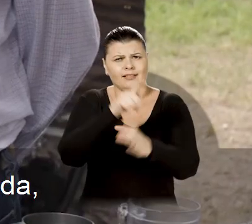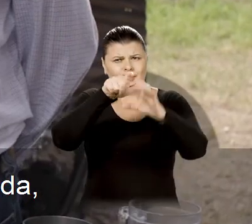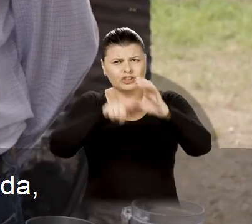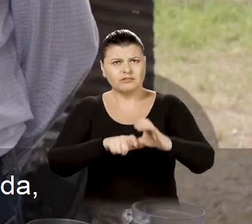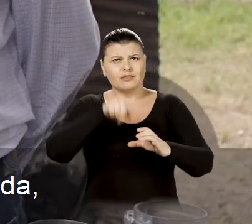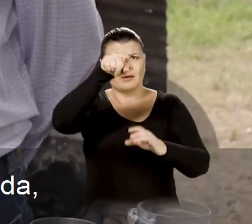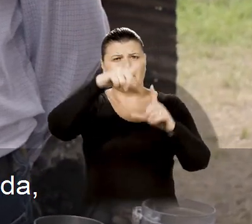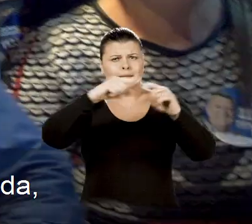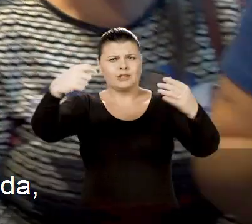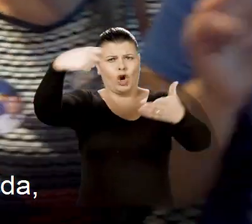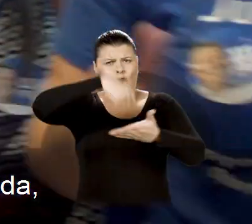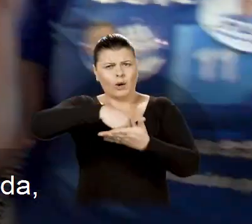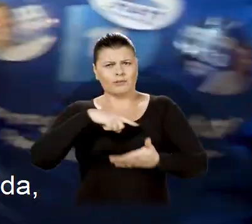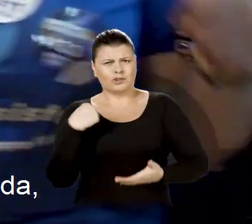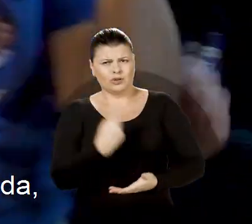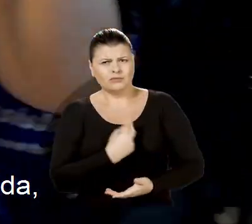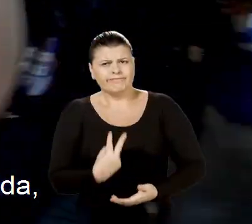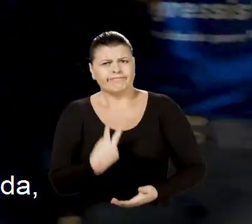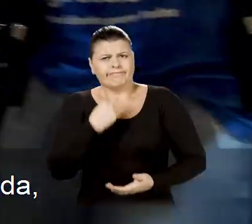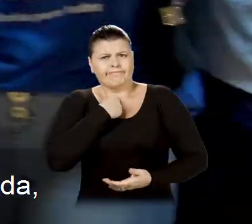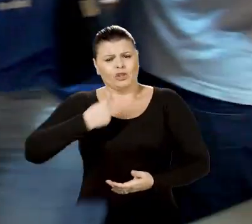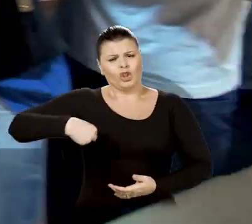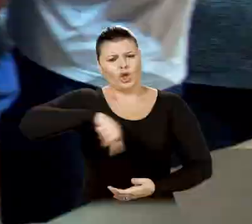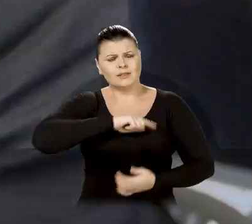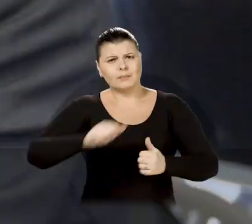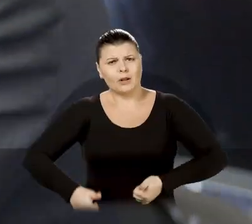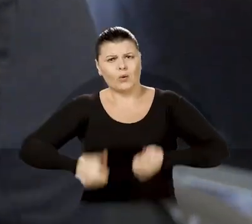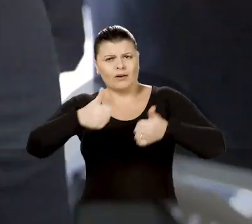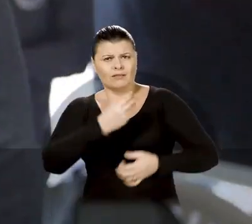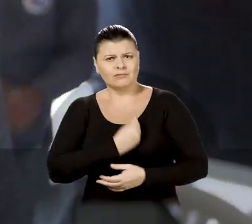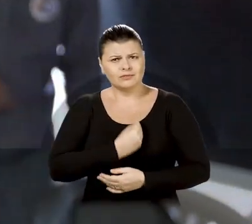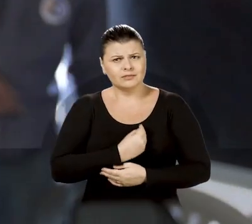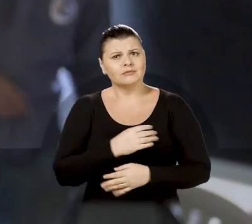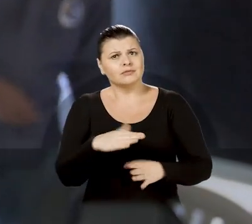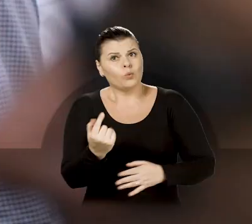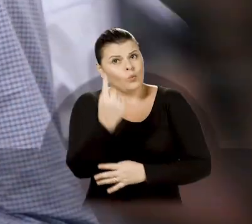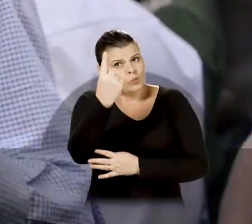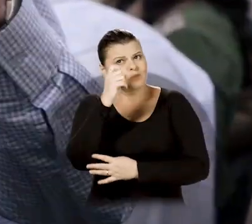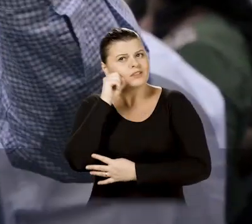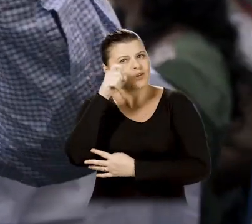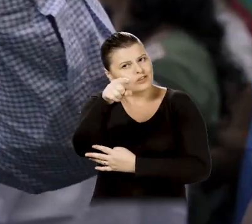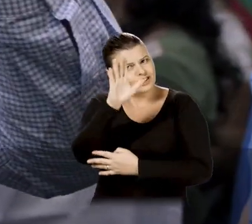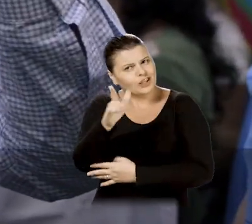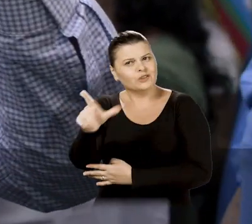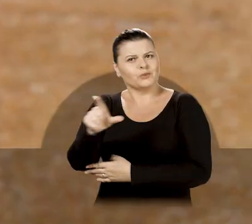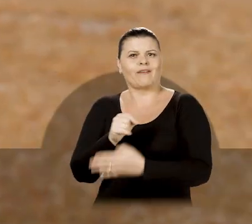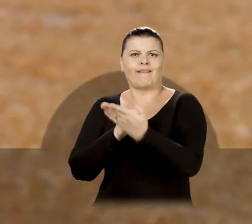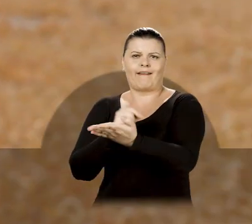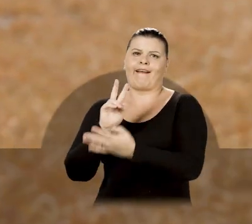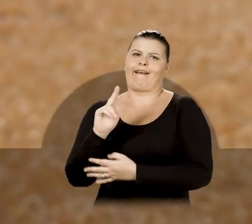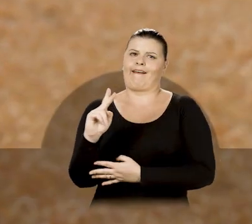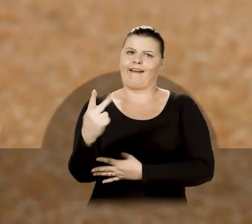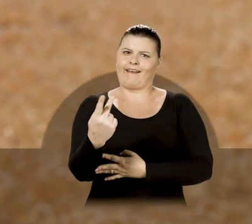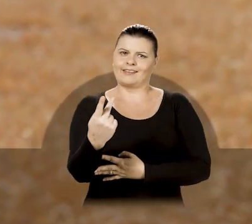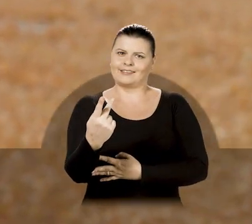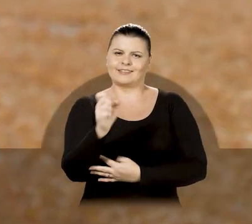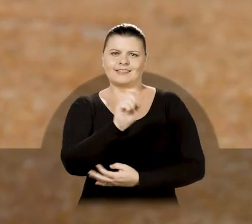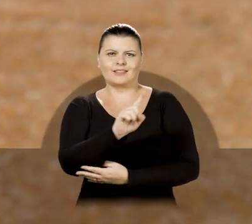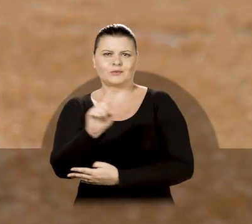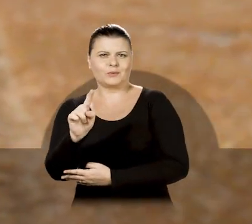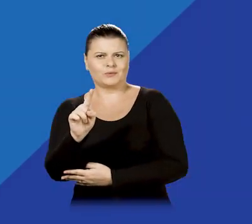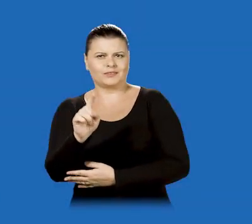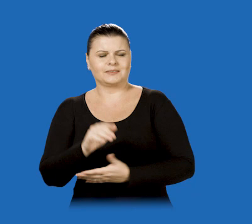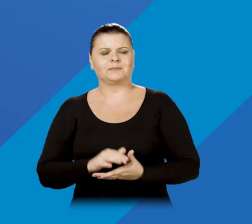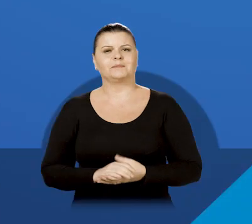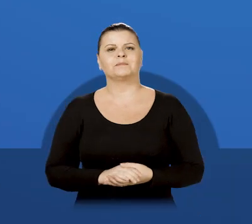e que impede os gaúchos de terem melhor qualidade de vida, pelo menos um senador você já escolheu. Luiz Carlos Heinz, 111